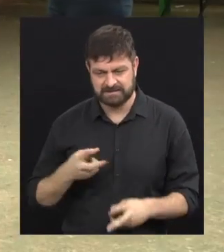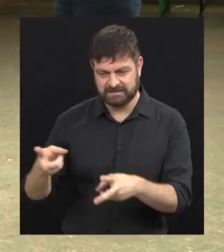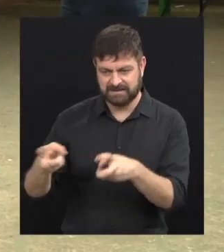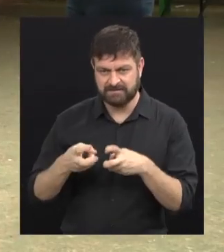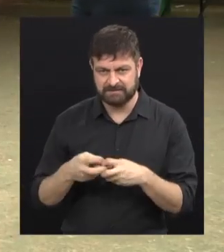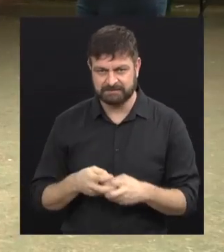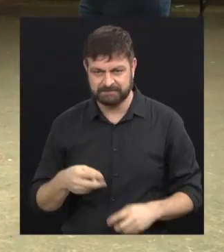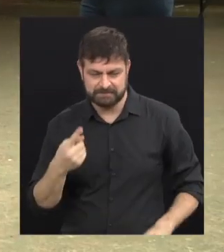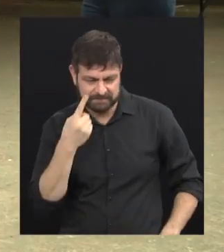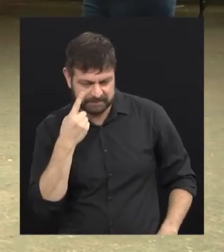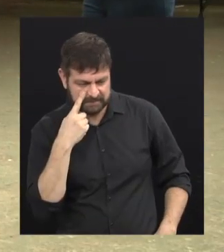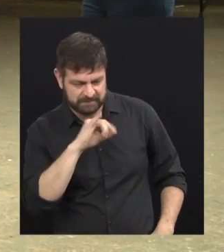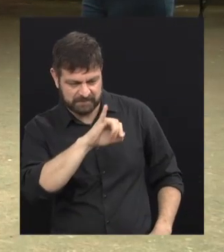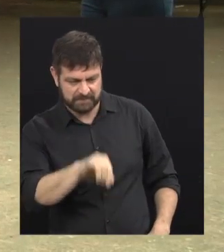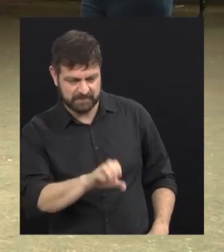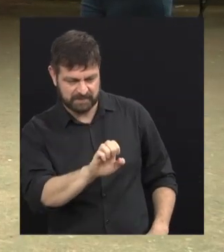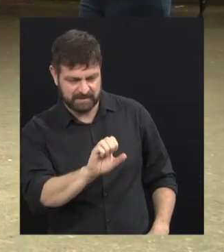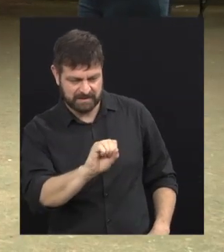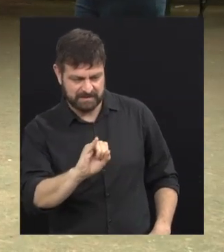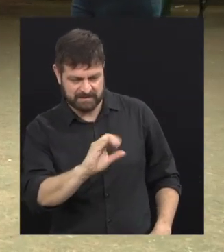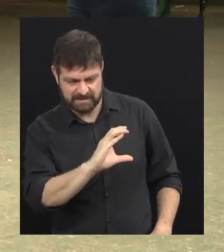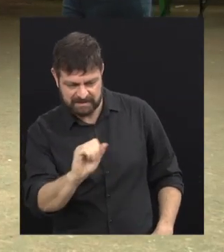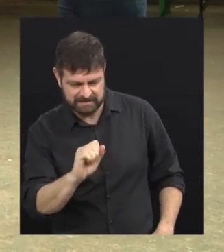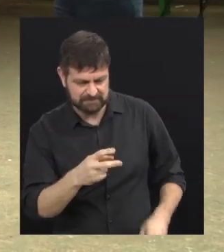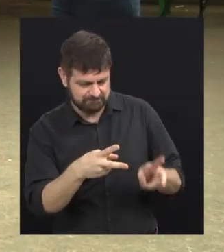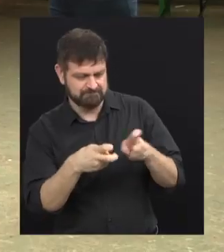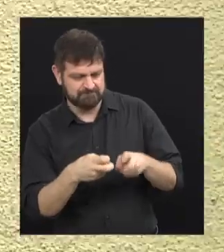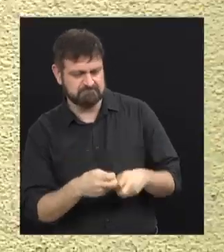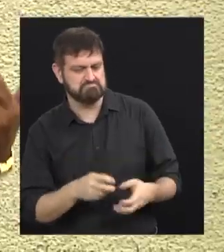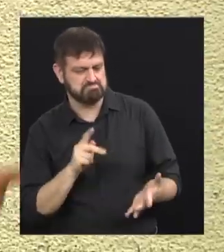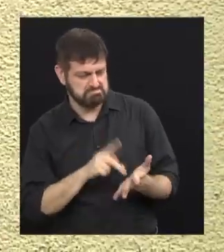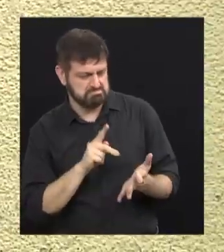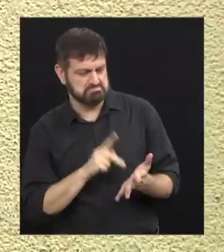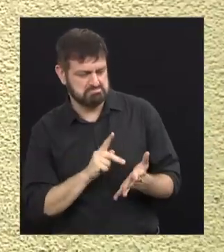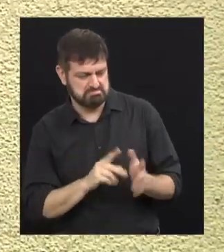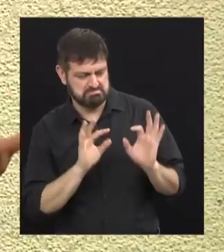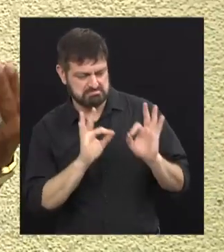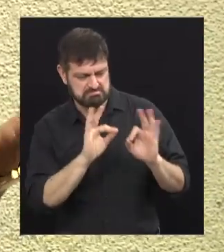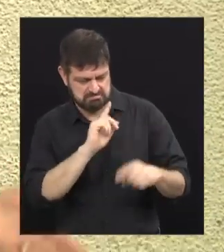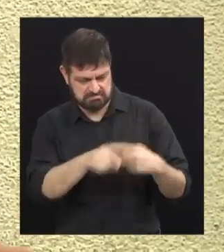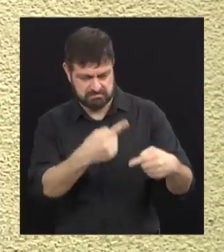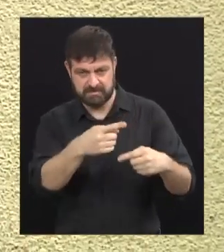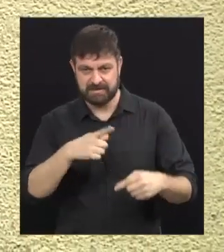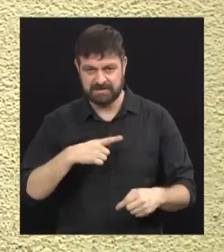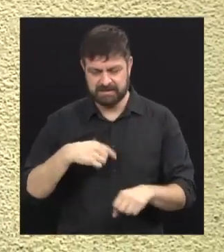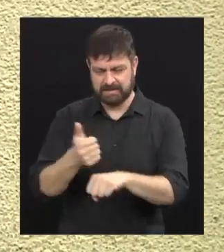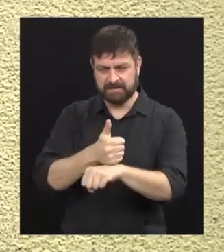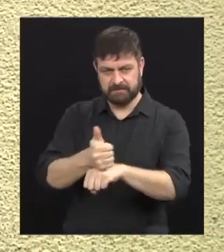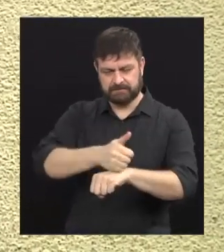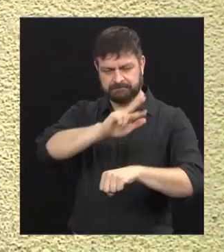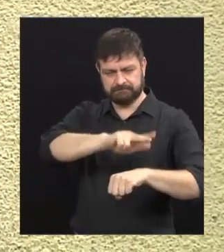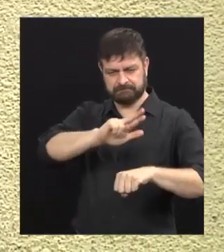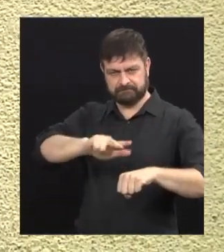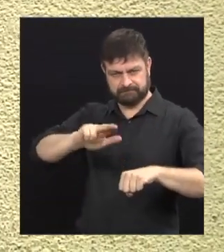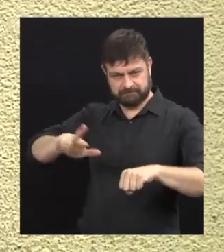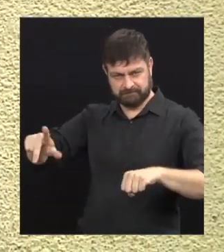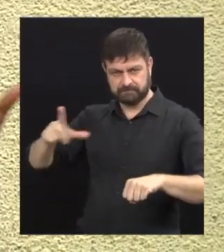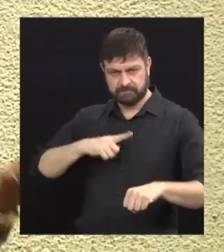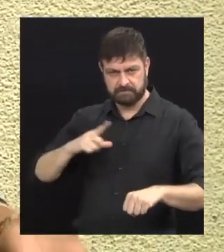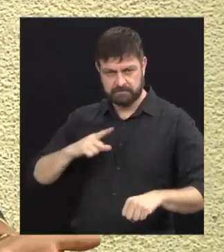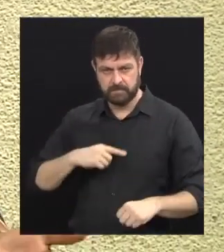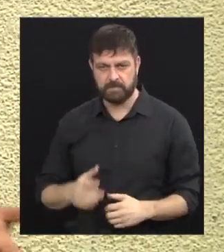Olhar para a Jéssica é a maior prova de que vale a pena tudo isso. a pena, com certeza. E tem outros profissionais, nós temos outros